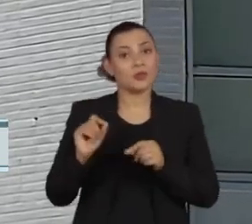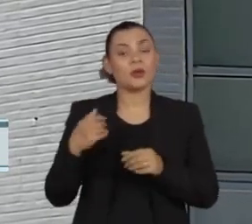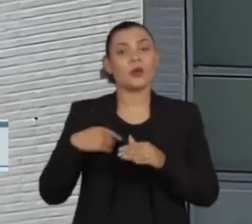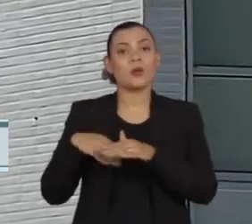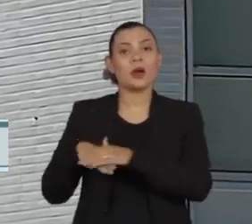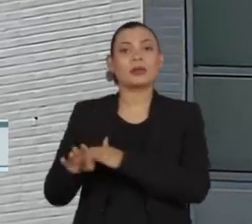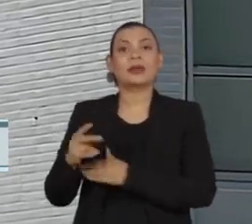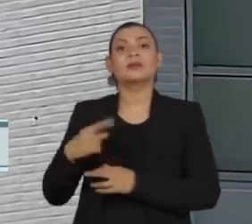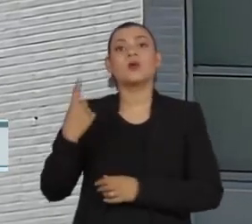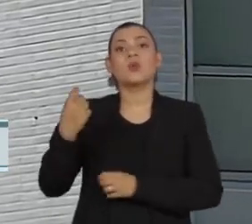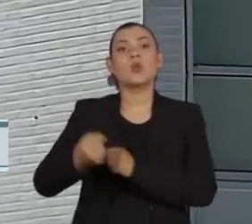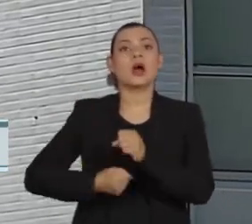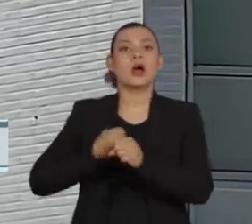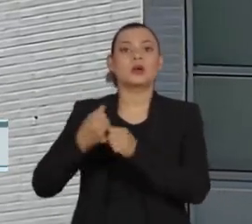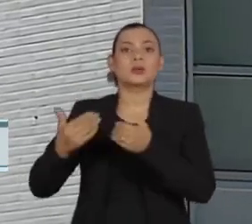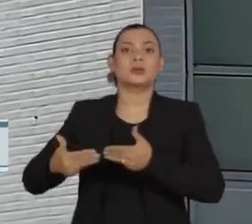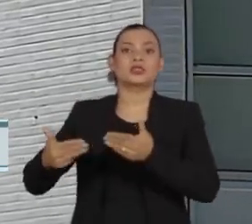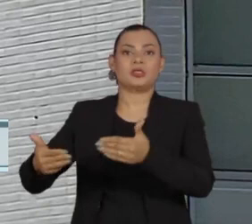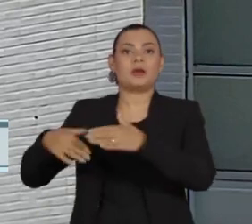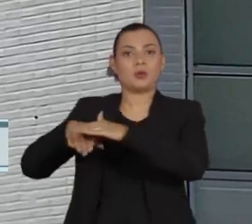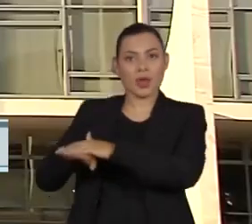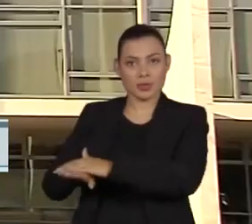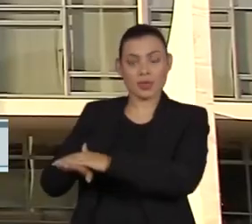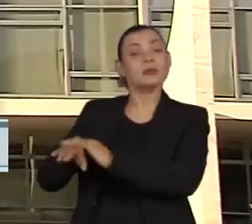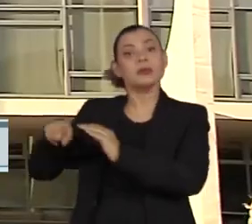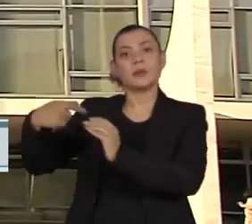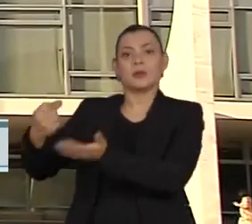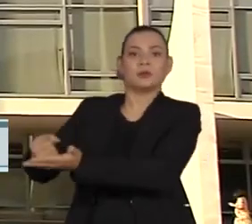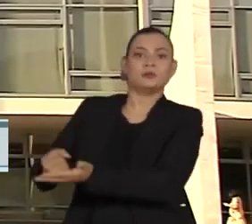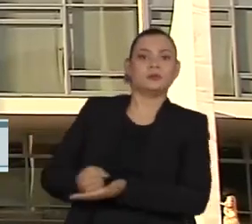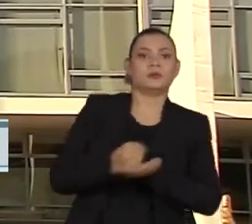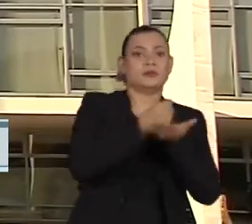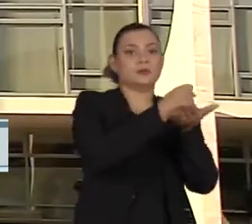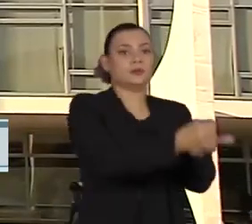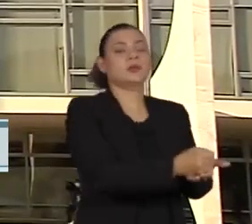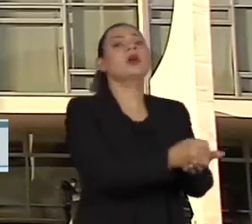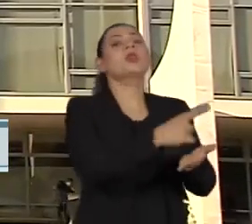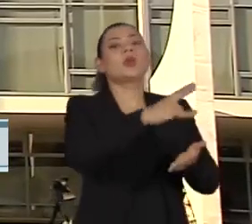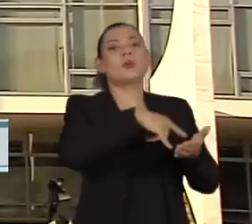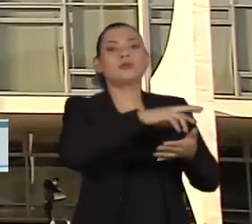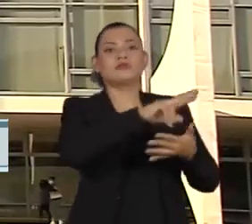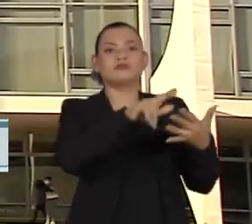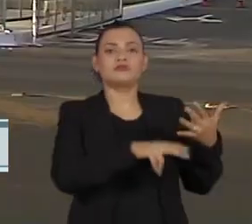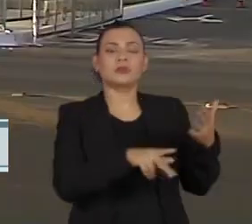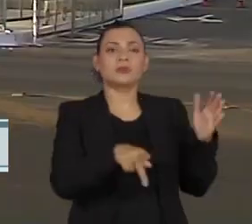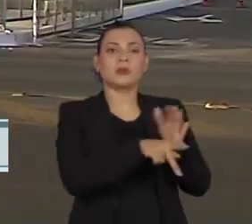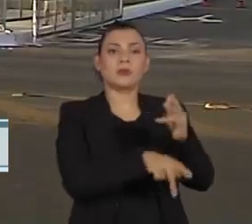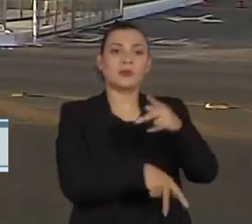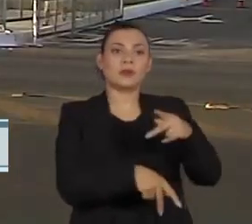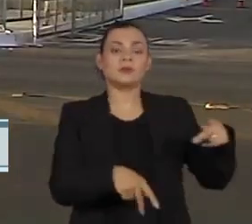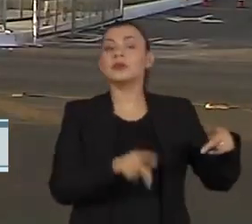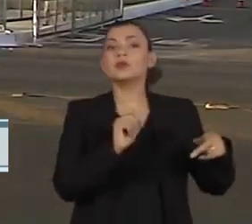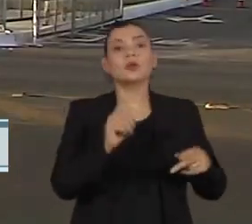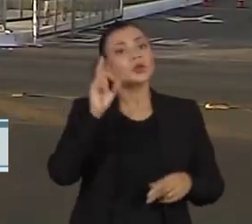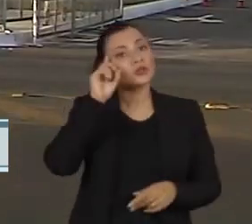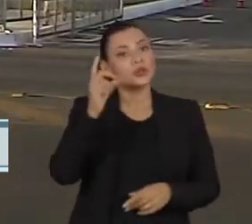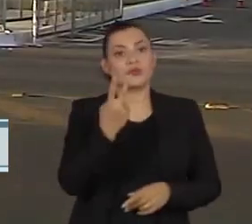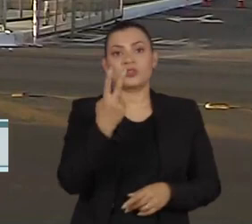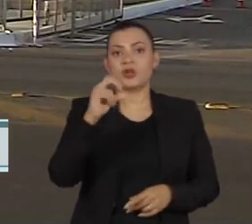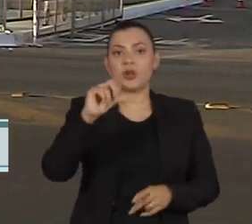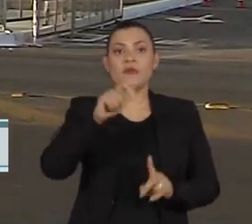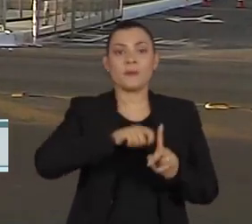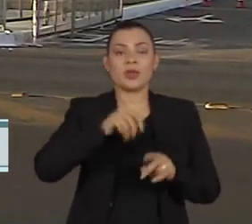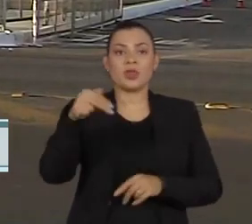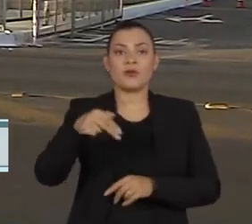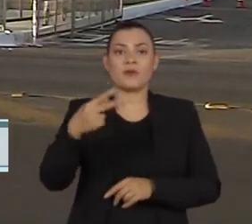guardadas mais de um ano no ministério e foram encaminhadas ao Gabinete de Documentação Histórica da Presidência apenas no dia 29